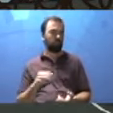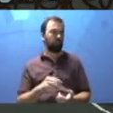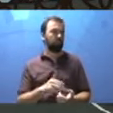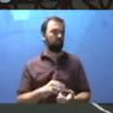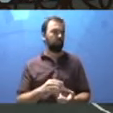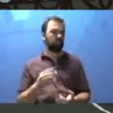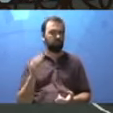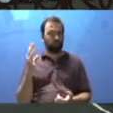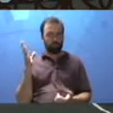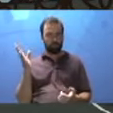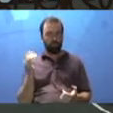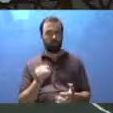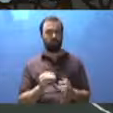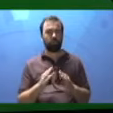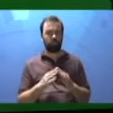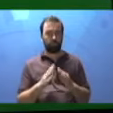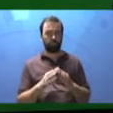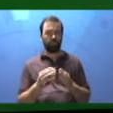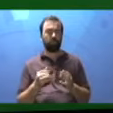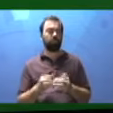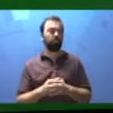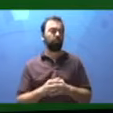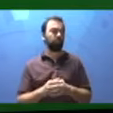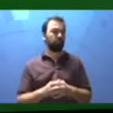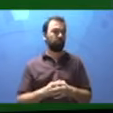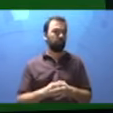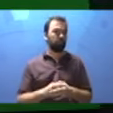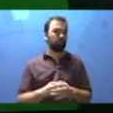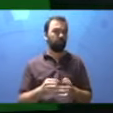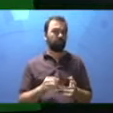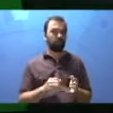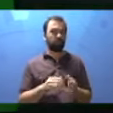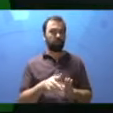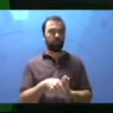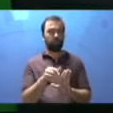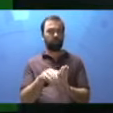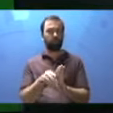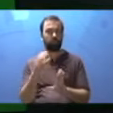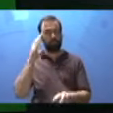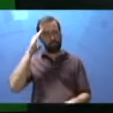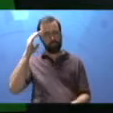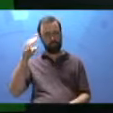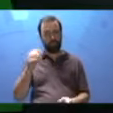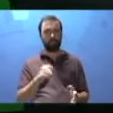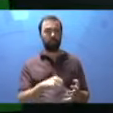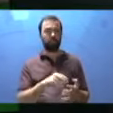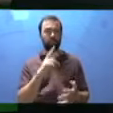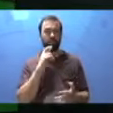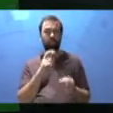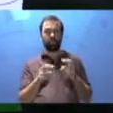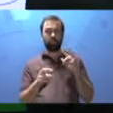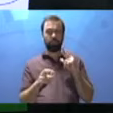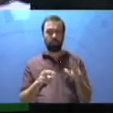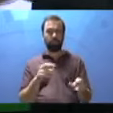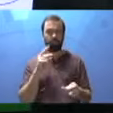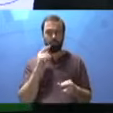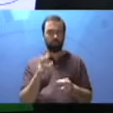Olha lá. Em casa, você vai fazer o que se pede. Siga as instruções. Responda.